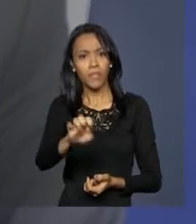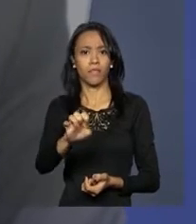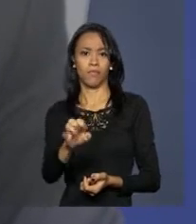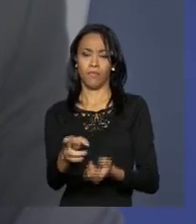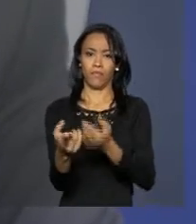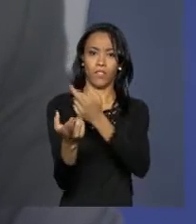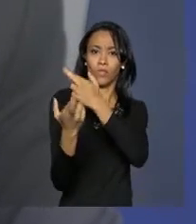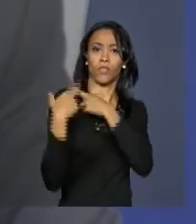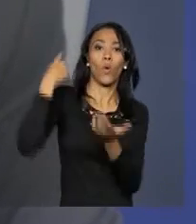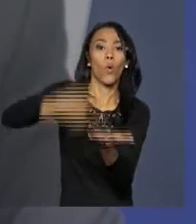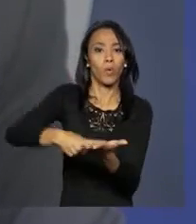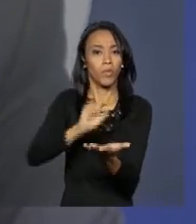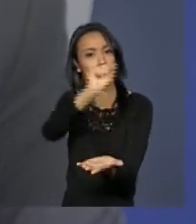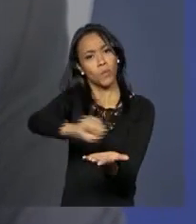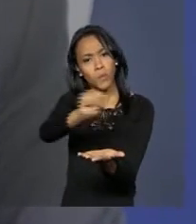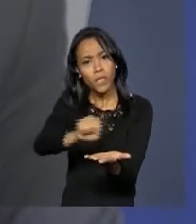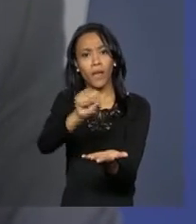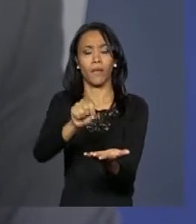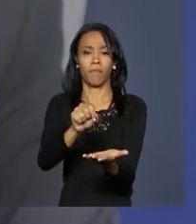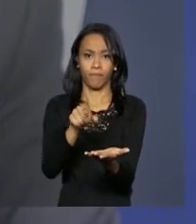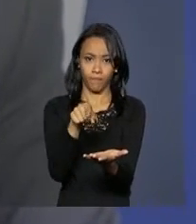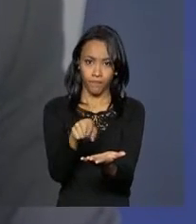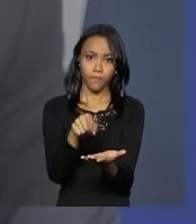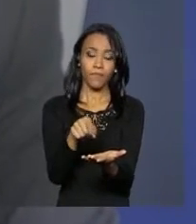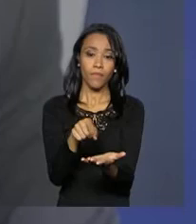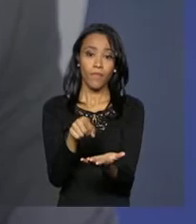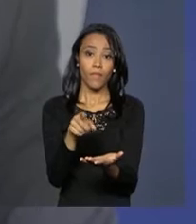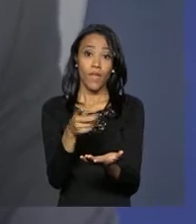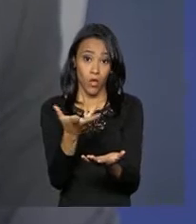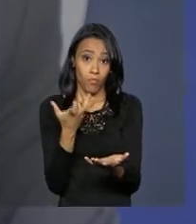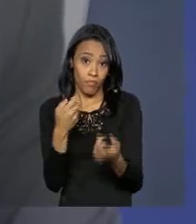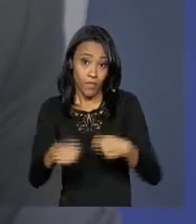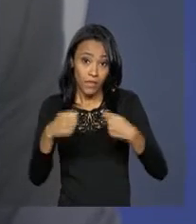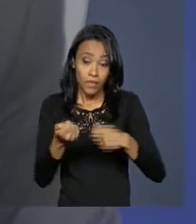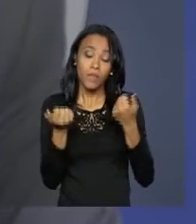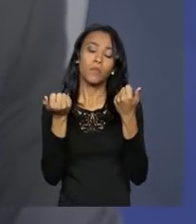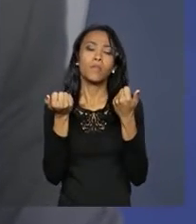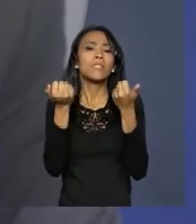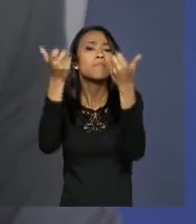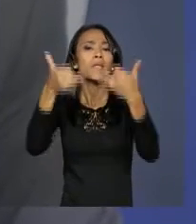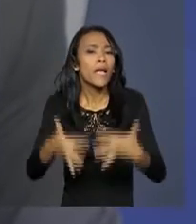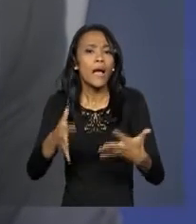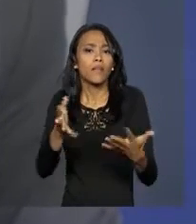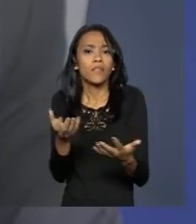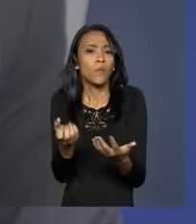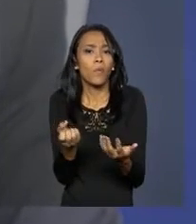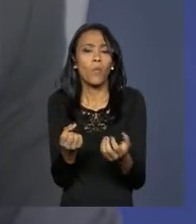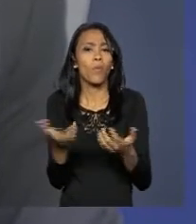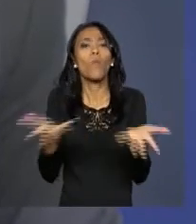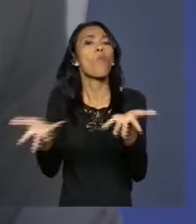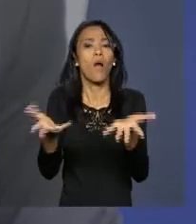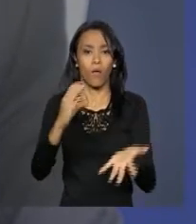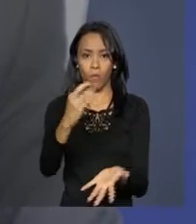Se eventualmente houver o crime de responsabilidade, ou se se configurar o crime, o Parlamento, que é uma casa